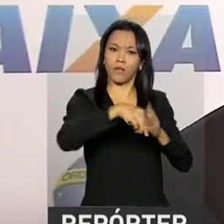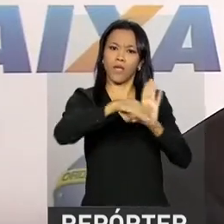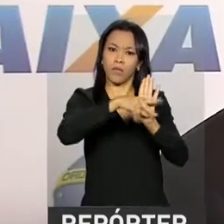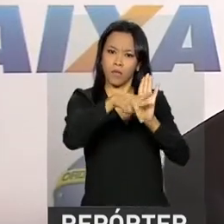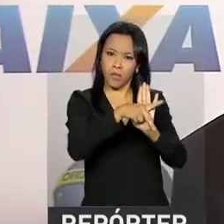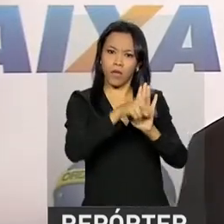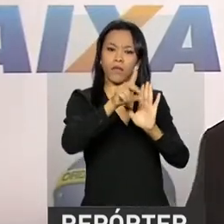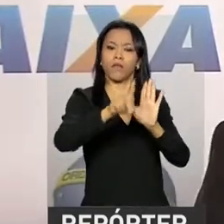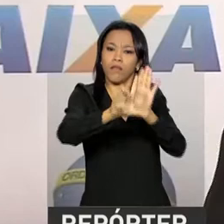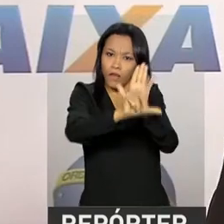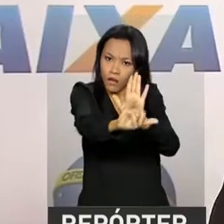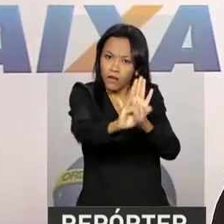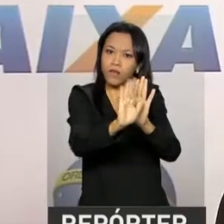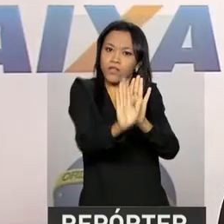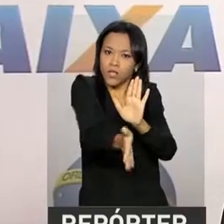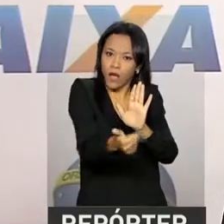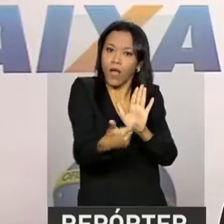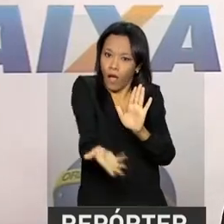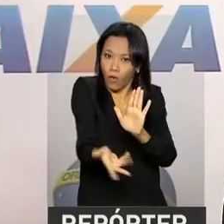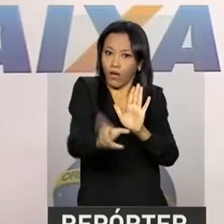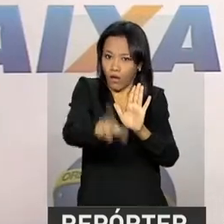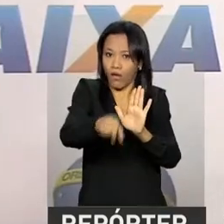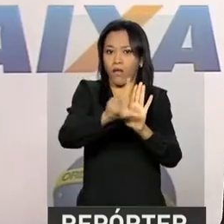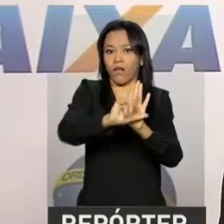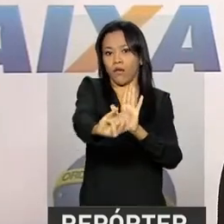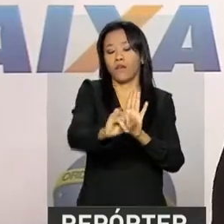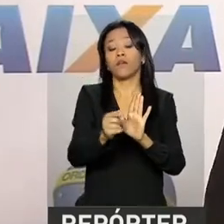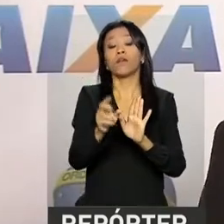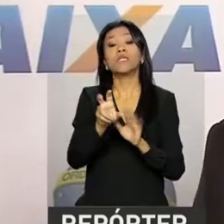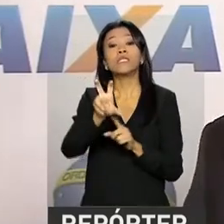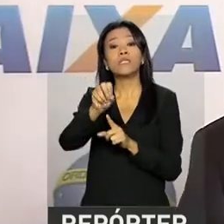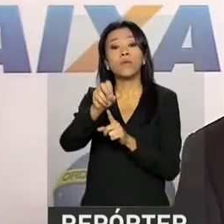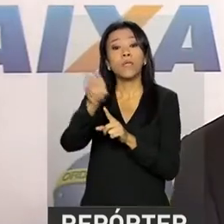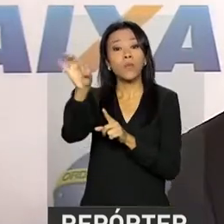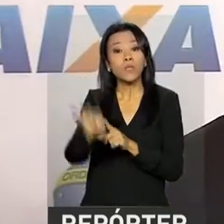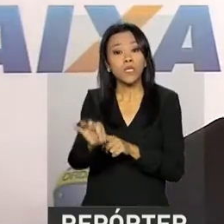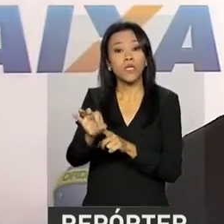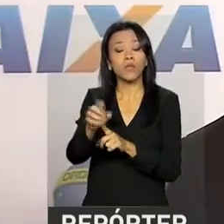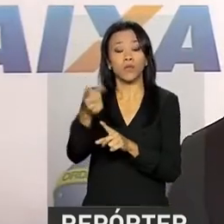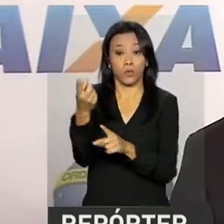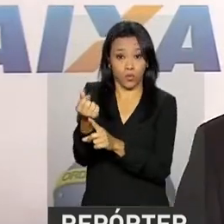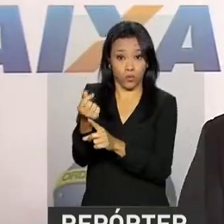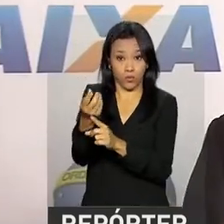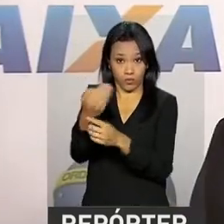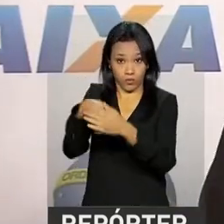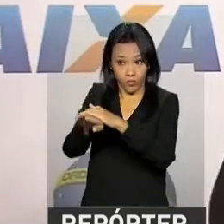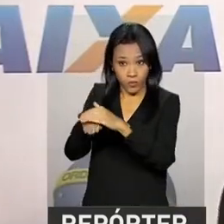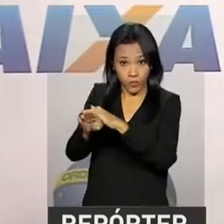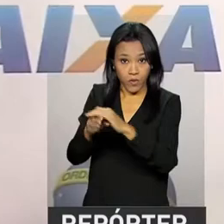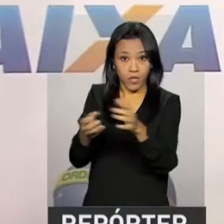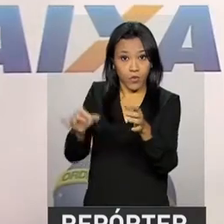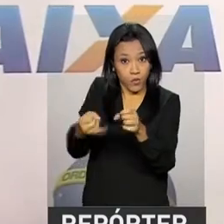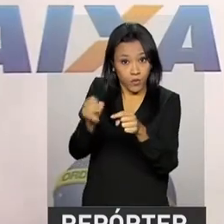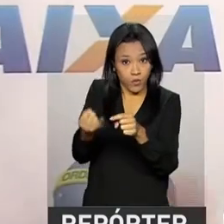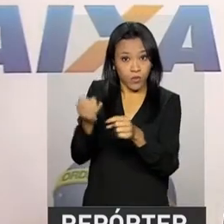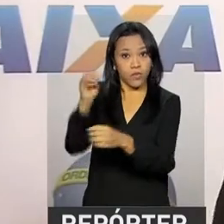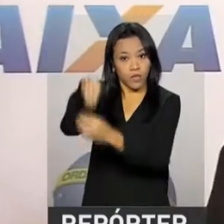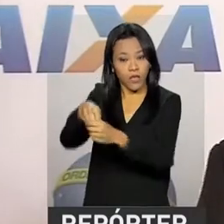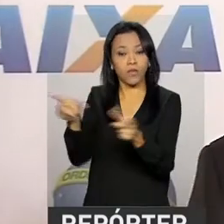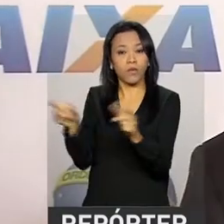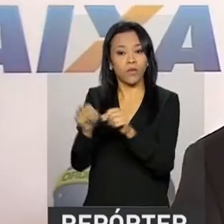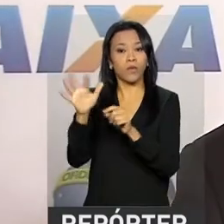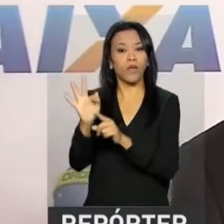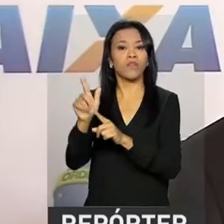lei, que já se transformou em lei, é que 50% do lucro líquido do fundo de garantia será distribuído a